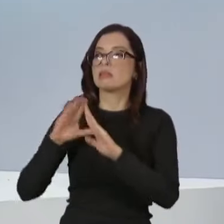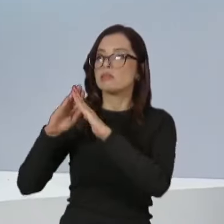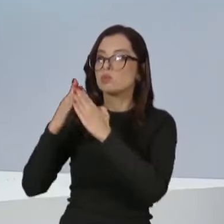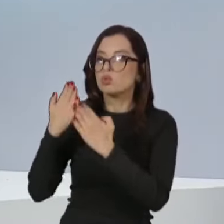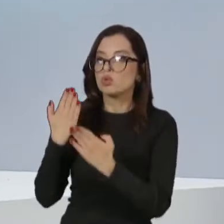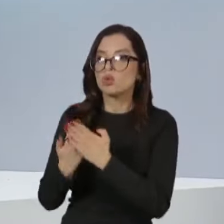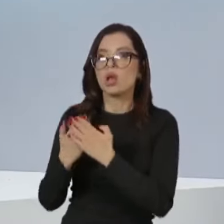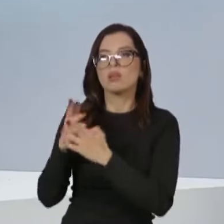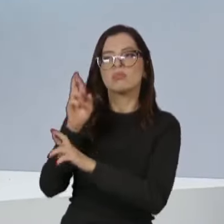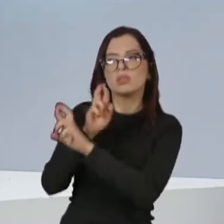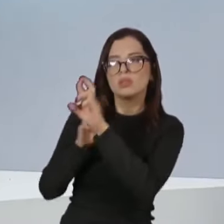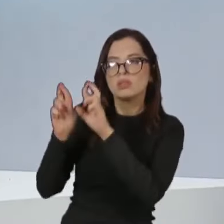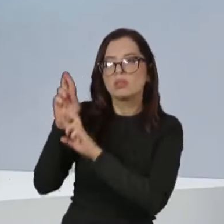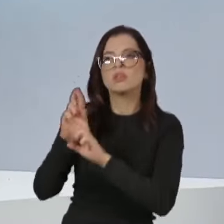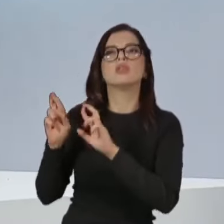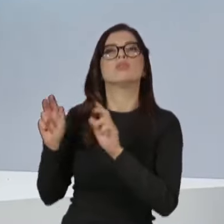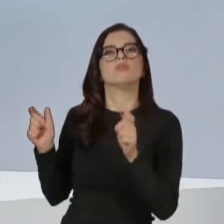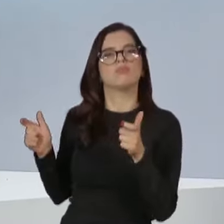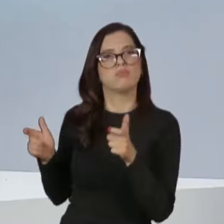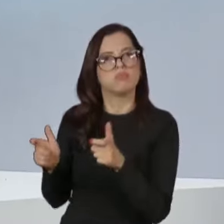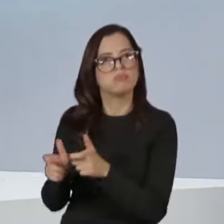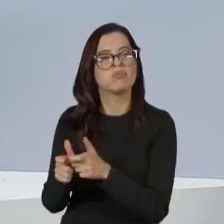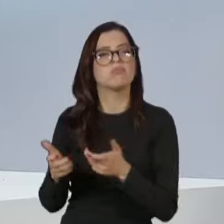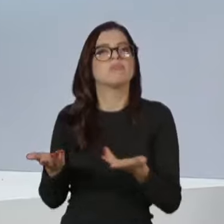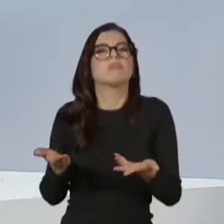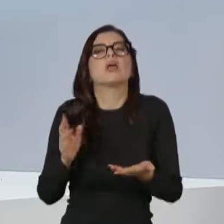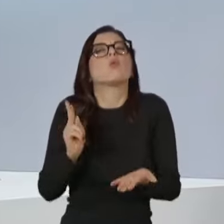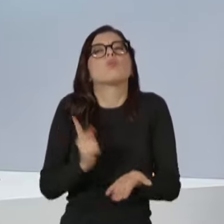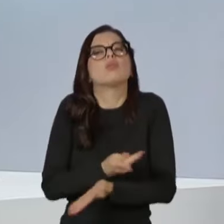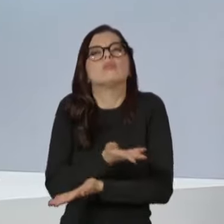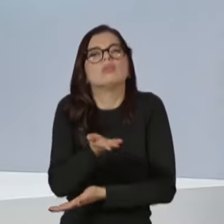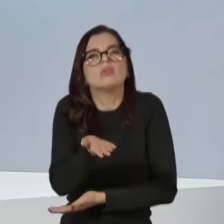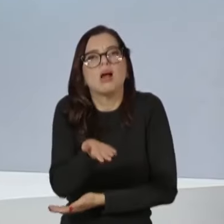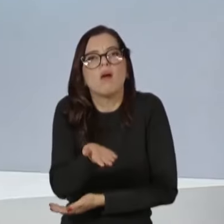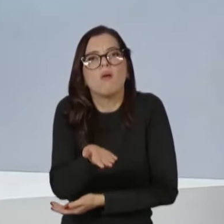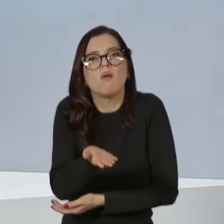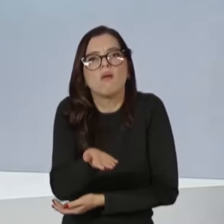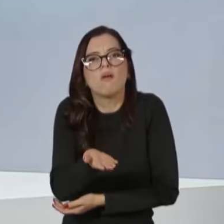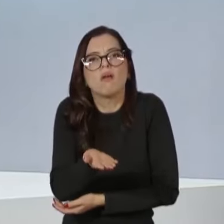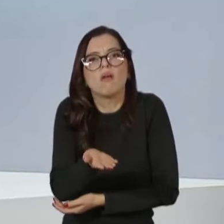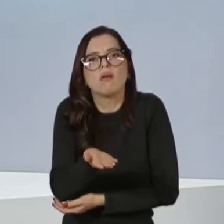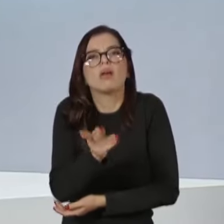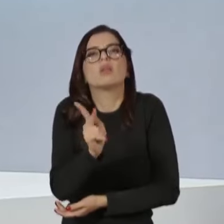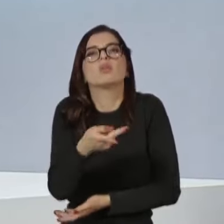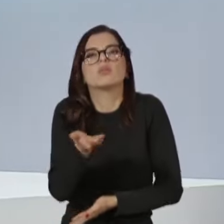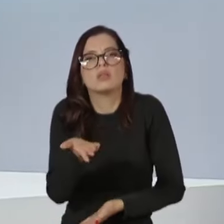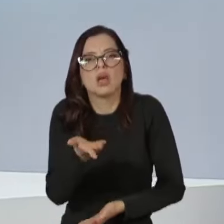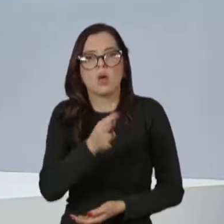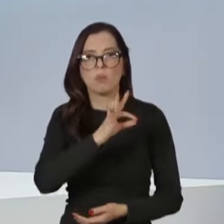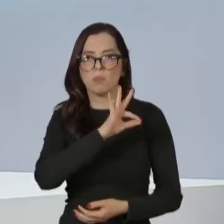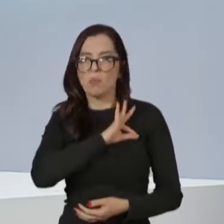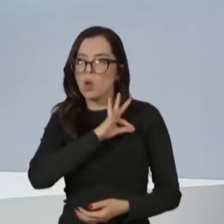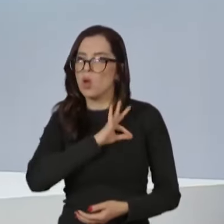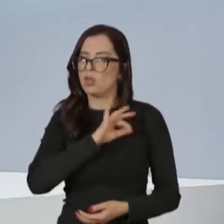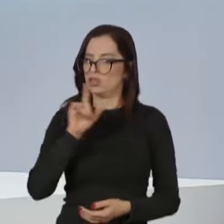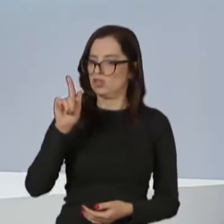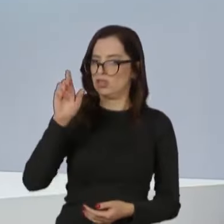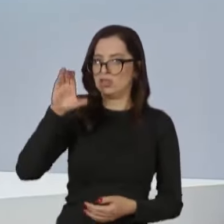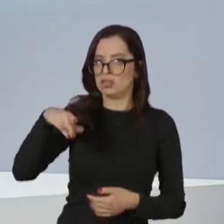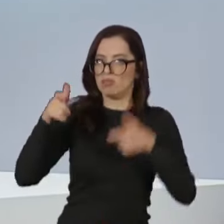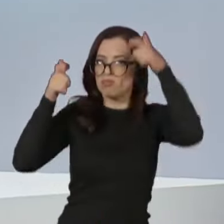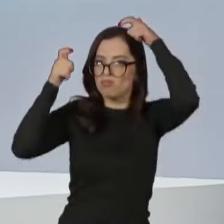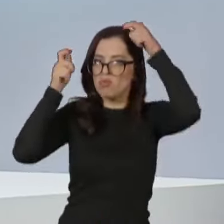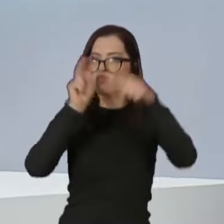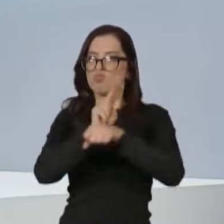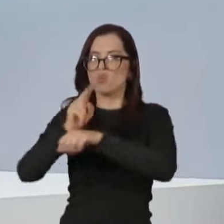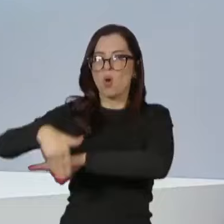com a polícia para fazer um trabalho que a polícia já faz, que é combater o crime organizado, não seria melhor fazer com que a Guarda desempenhasse melhor